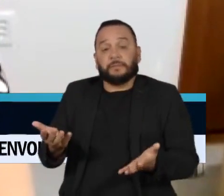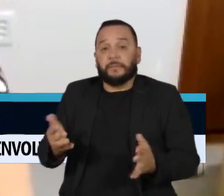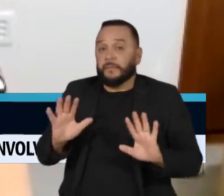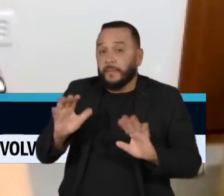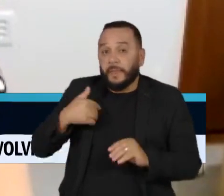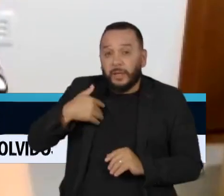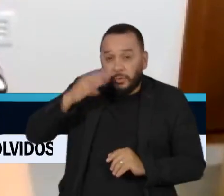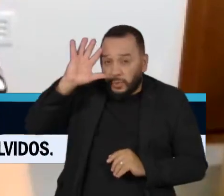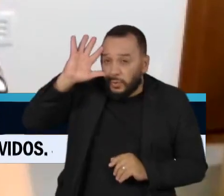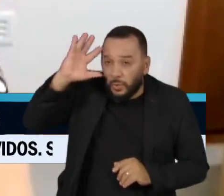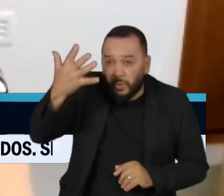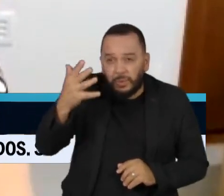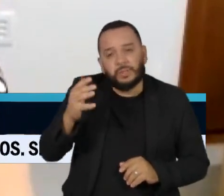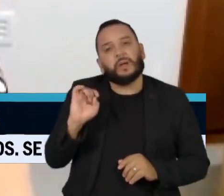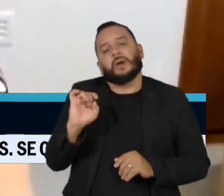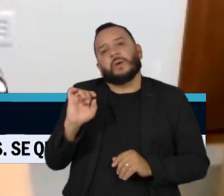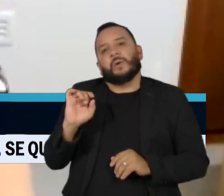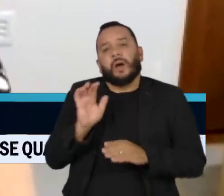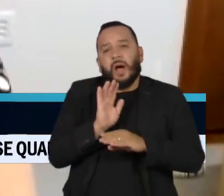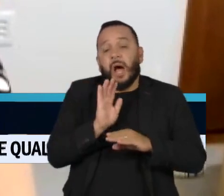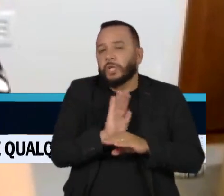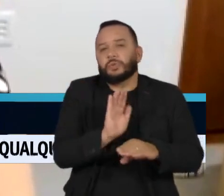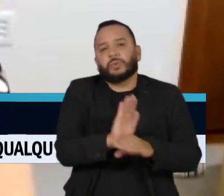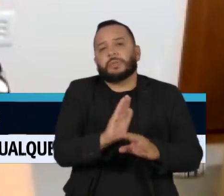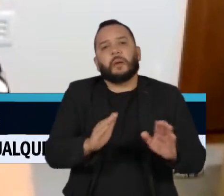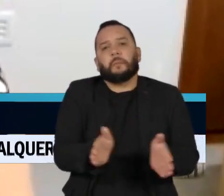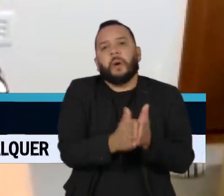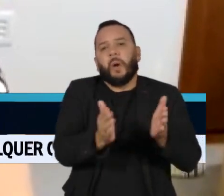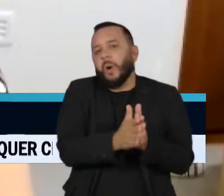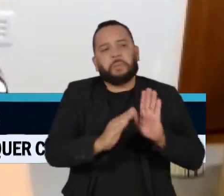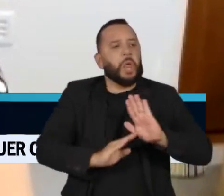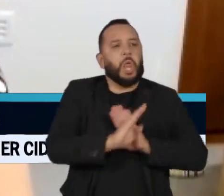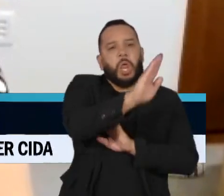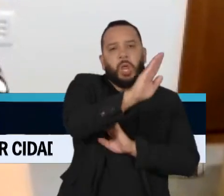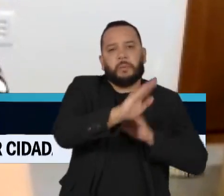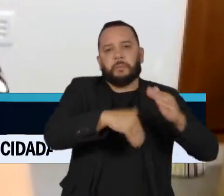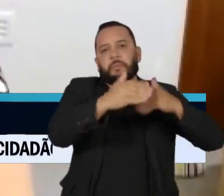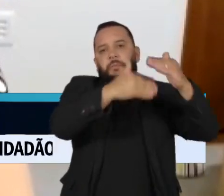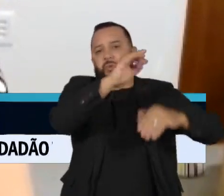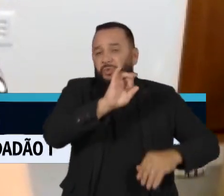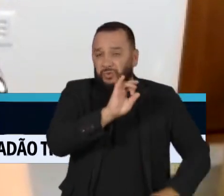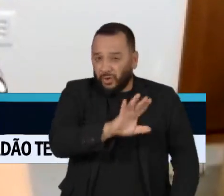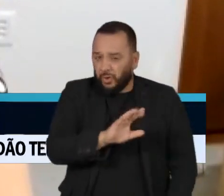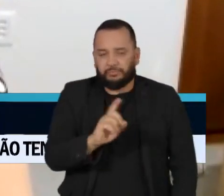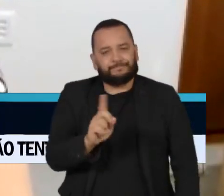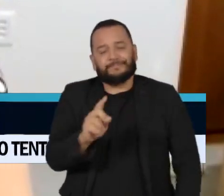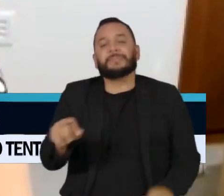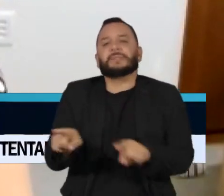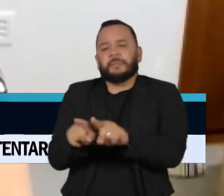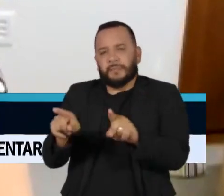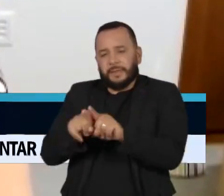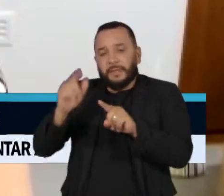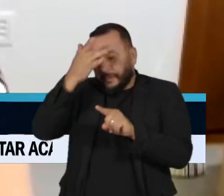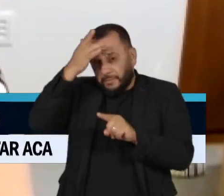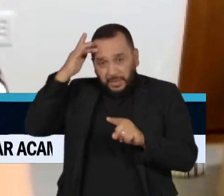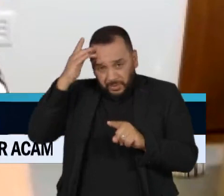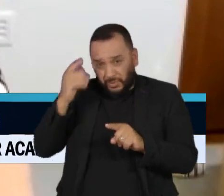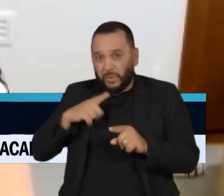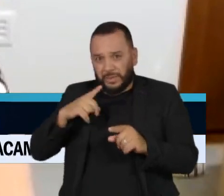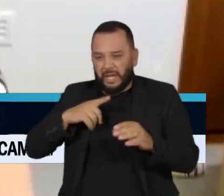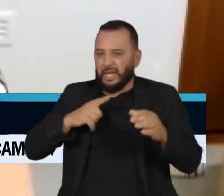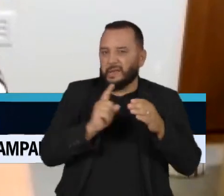que beneficia somente o pobre. Aquelas pessoas que estão excluídas da sociedade, que não estão